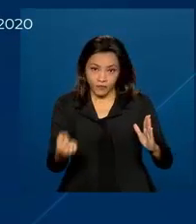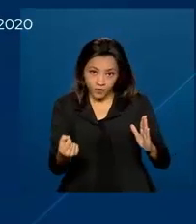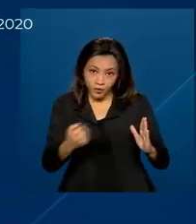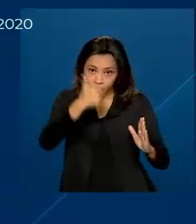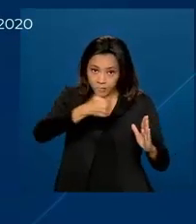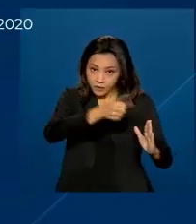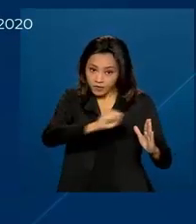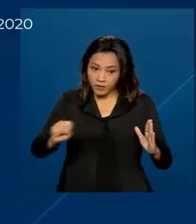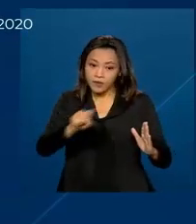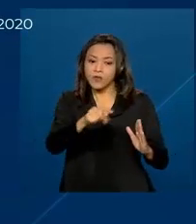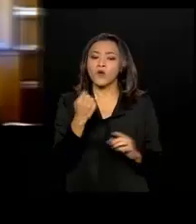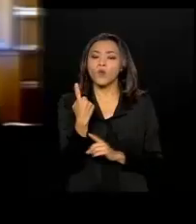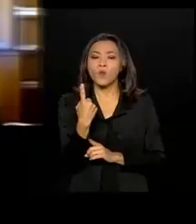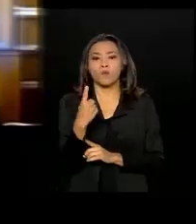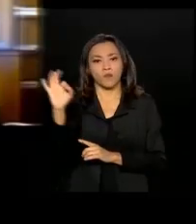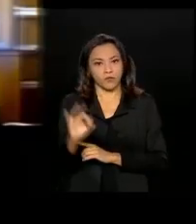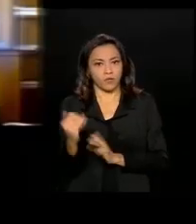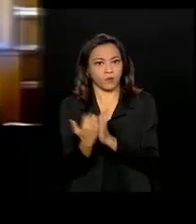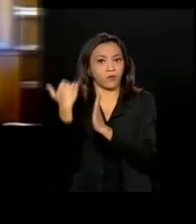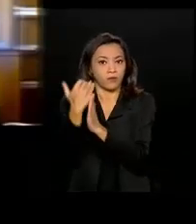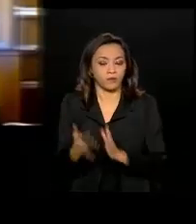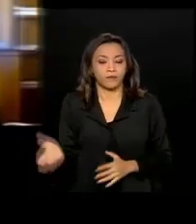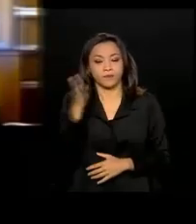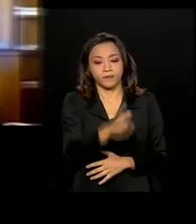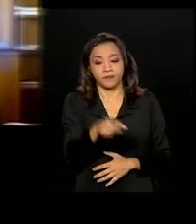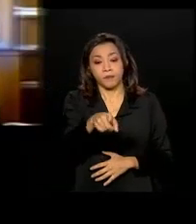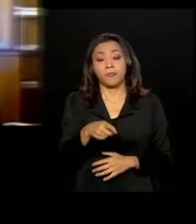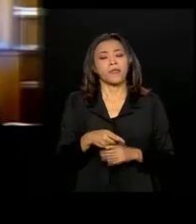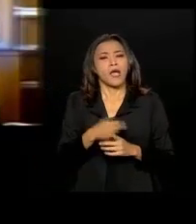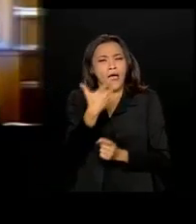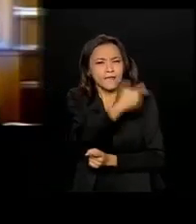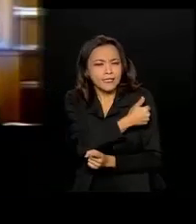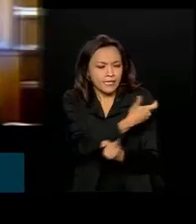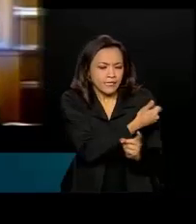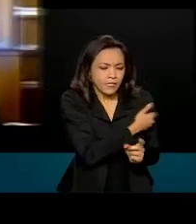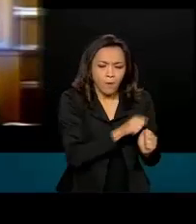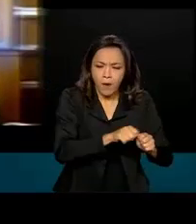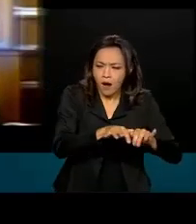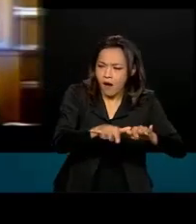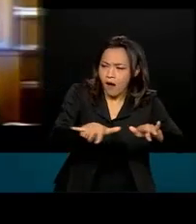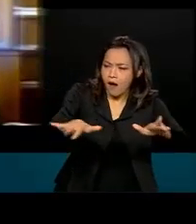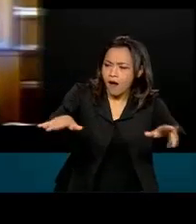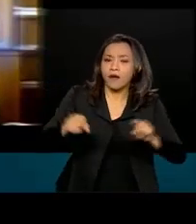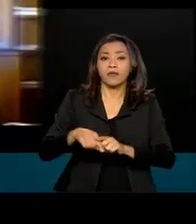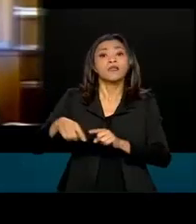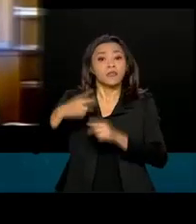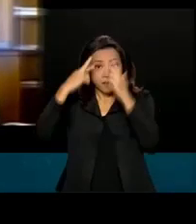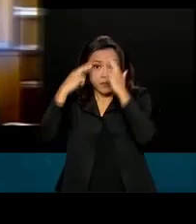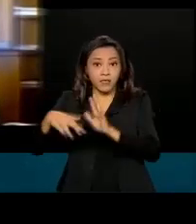crescimento foi de 1%. O avanço da vacinação, o avanço dos protocolos e o